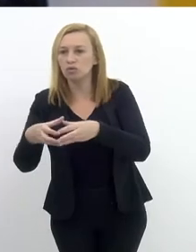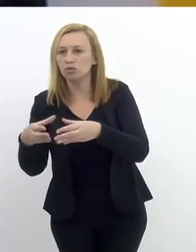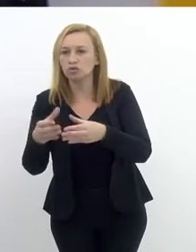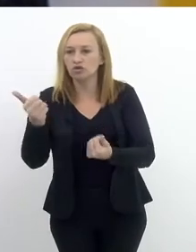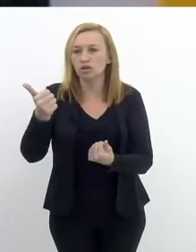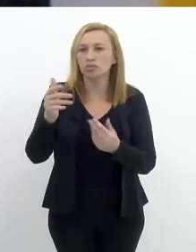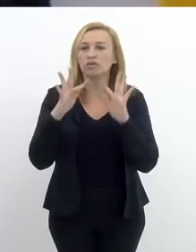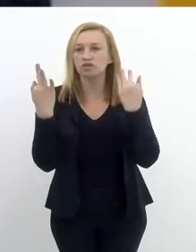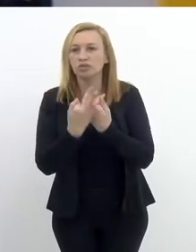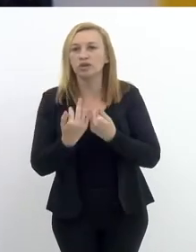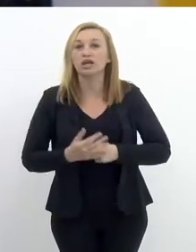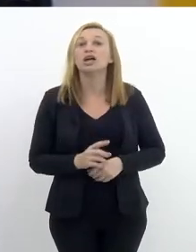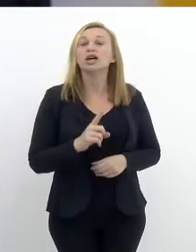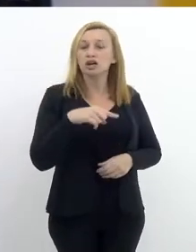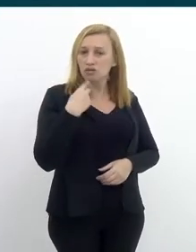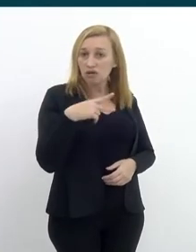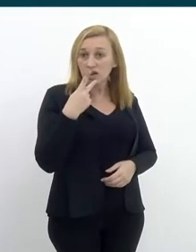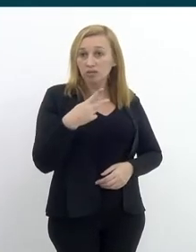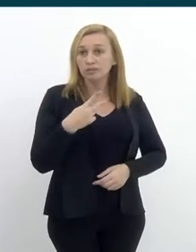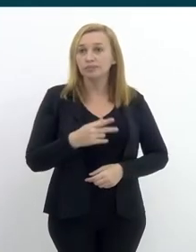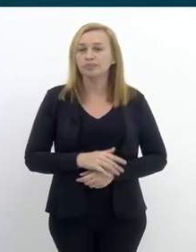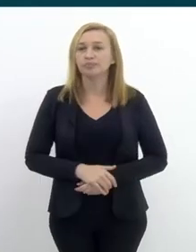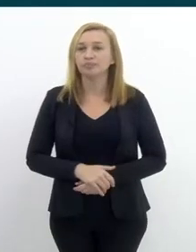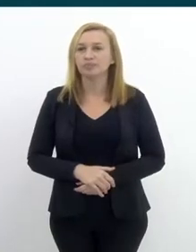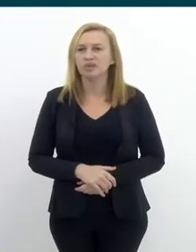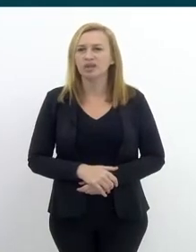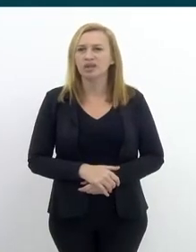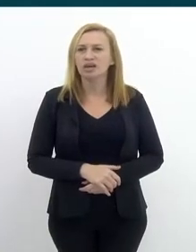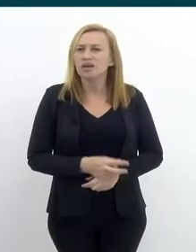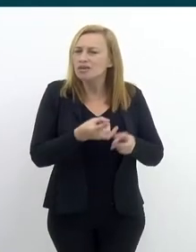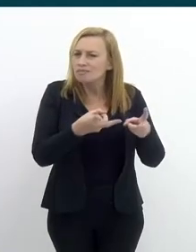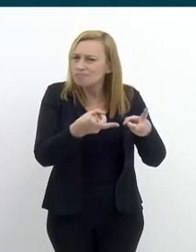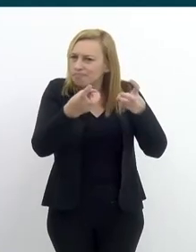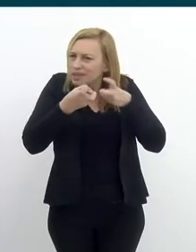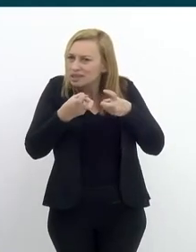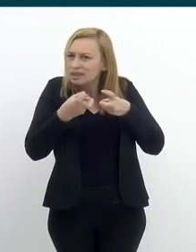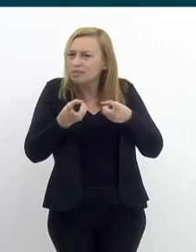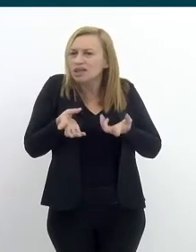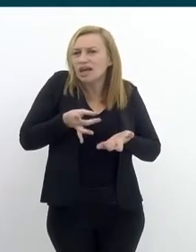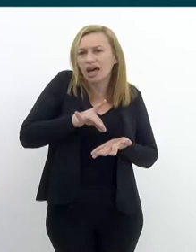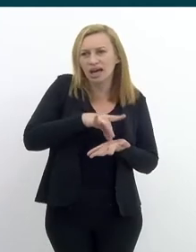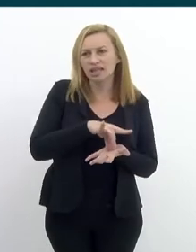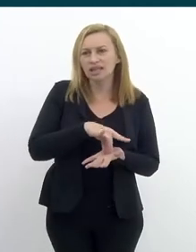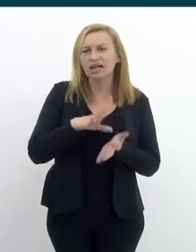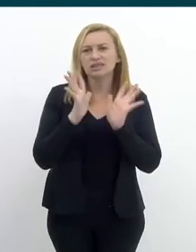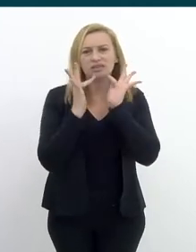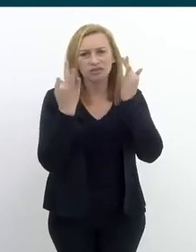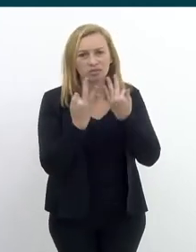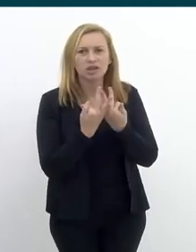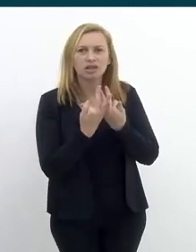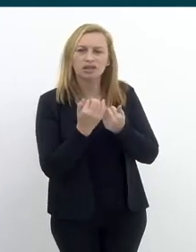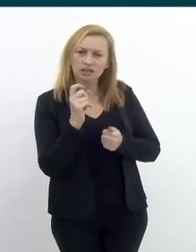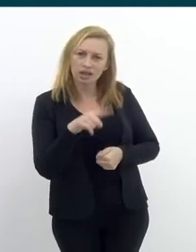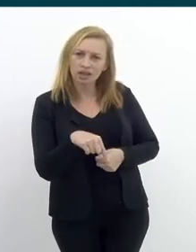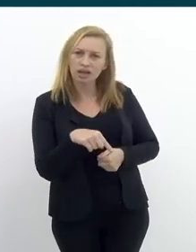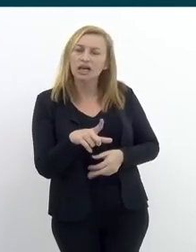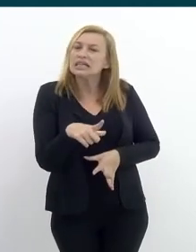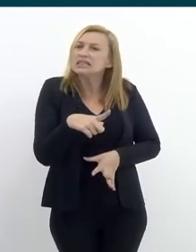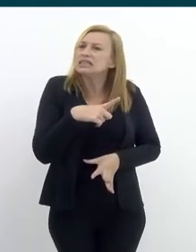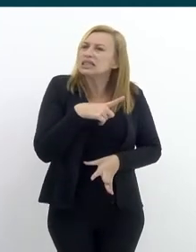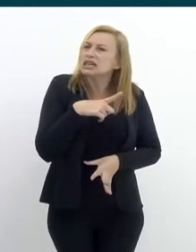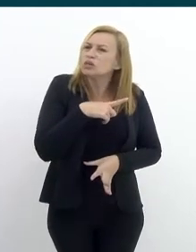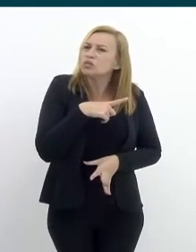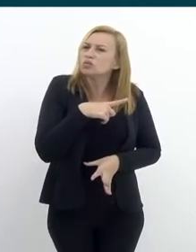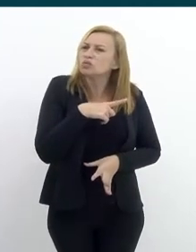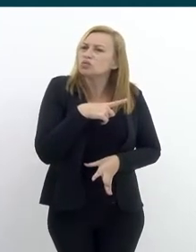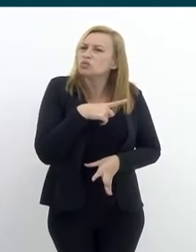mútuo entre familiares e pessoas desaparecidas. Eu diria que perceber a realidade dessas famílias